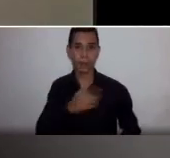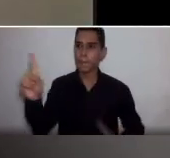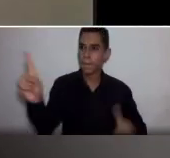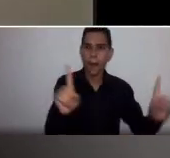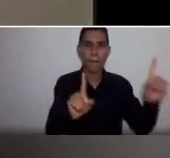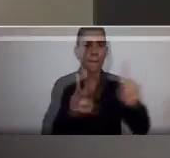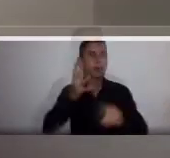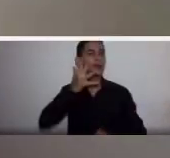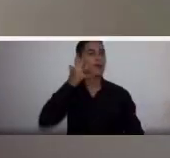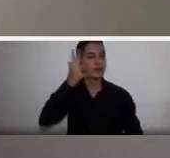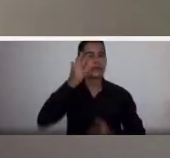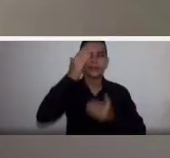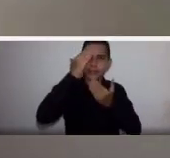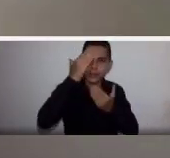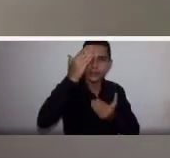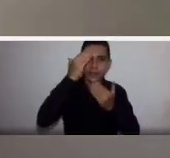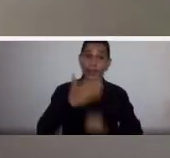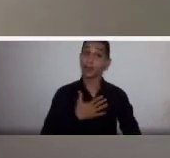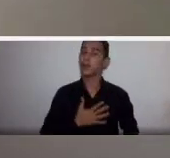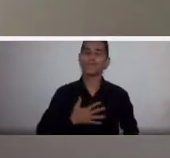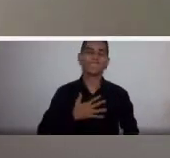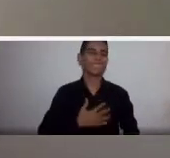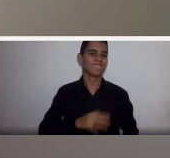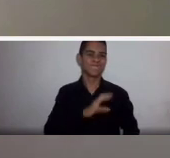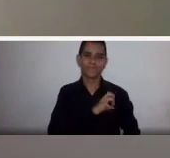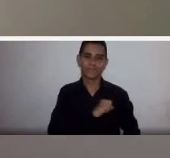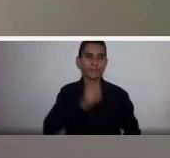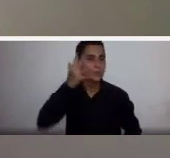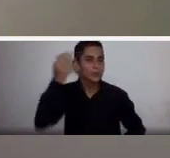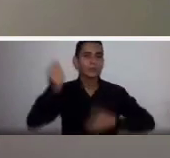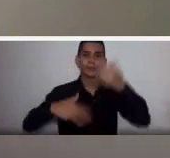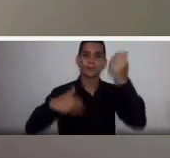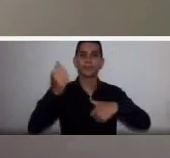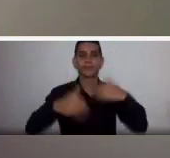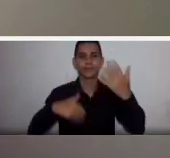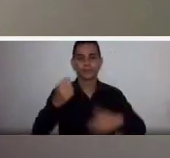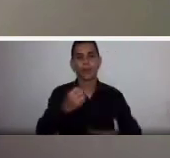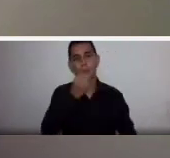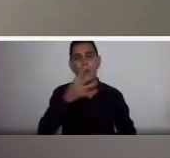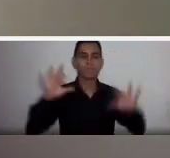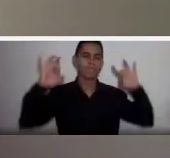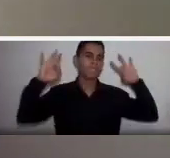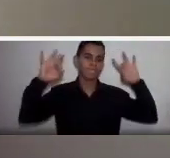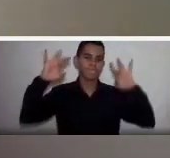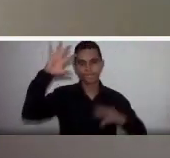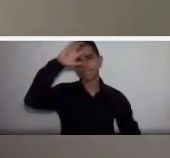esse convite, eu adoro participar de sessões desse tipo, porque para mim sempre é um grande aprendizado.